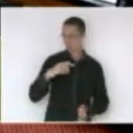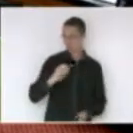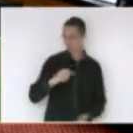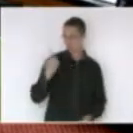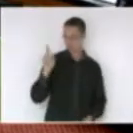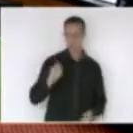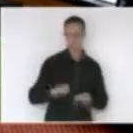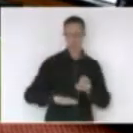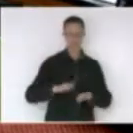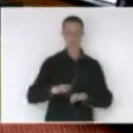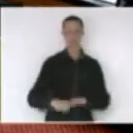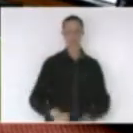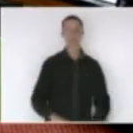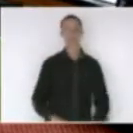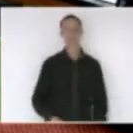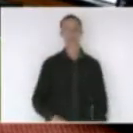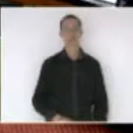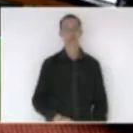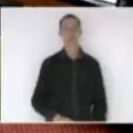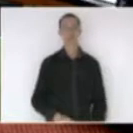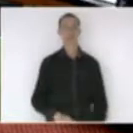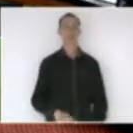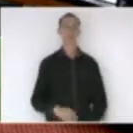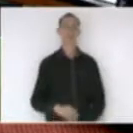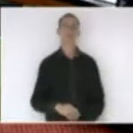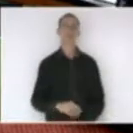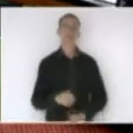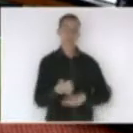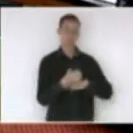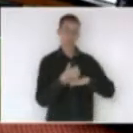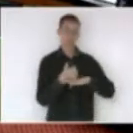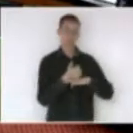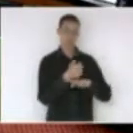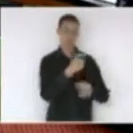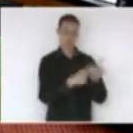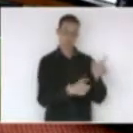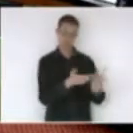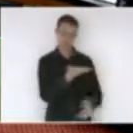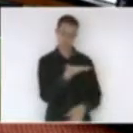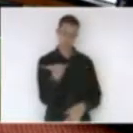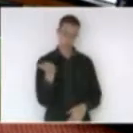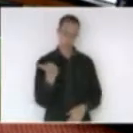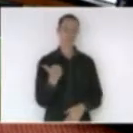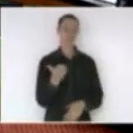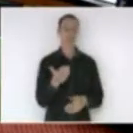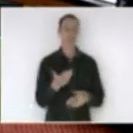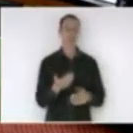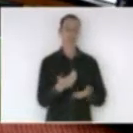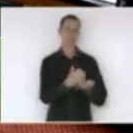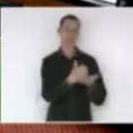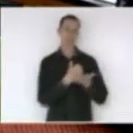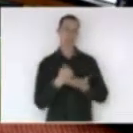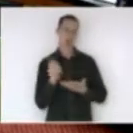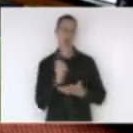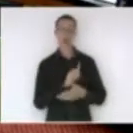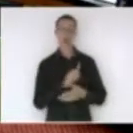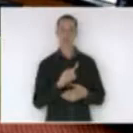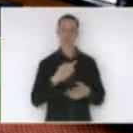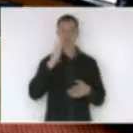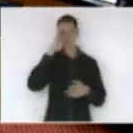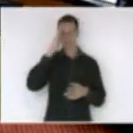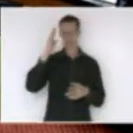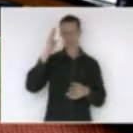profissionais que atuam para a saúde dos pés que necessitam desses tratamentos, principalmente dos